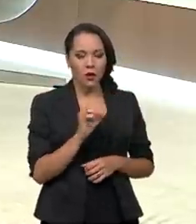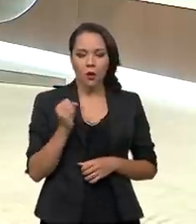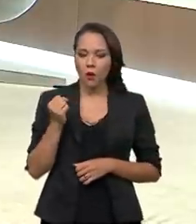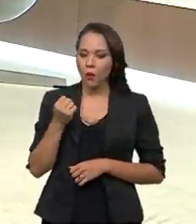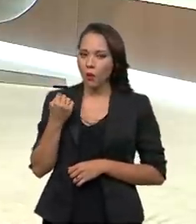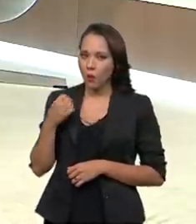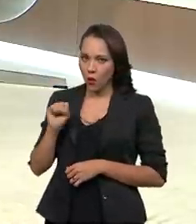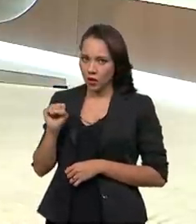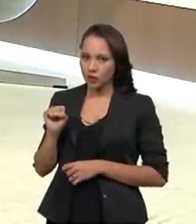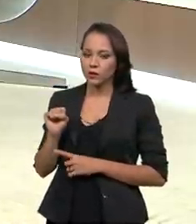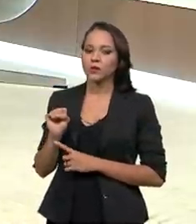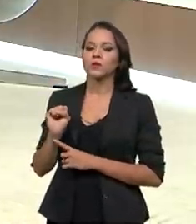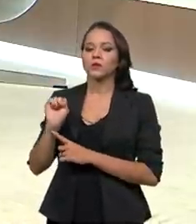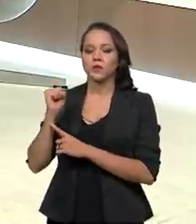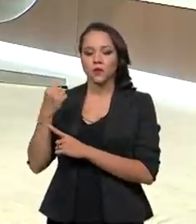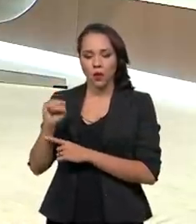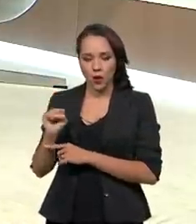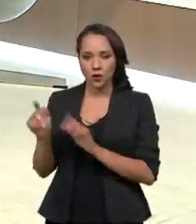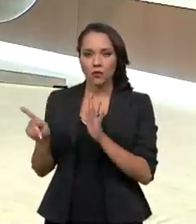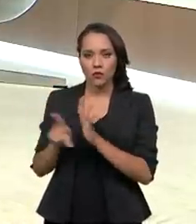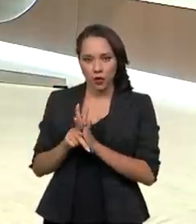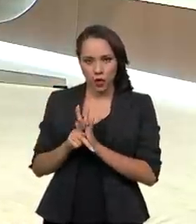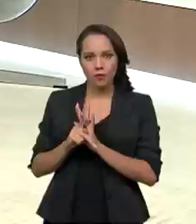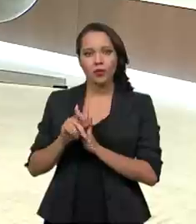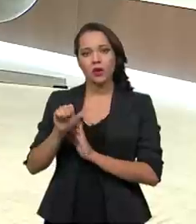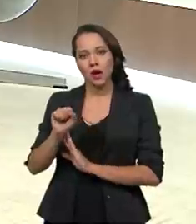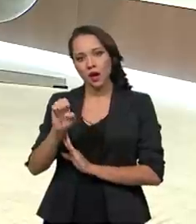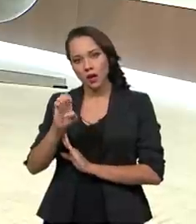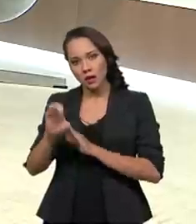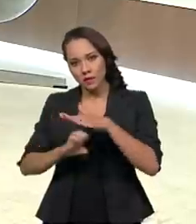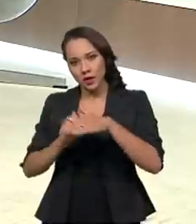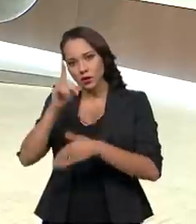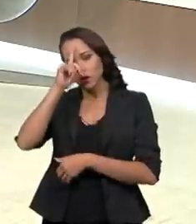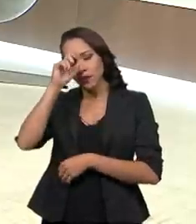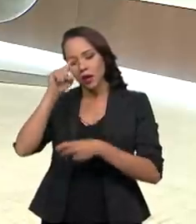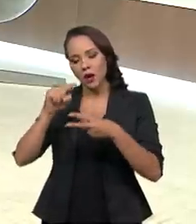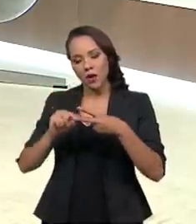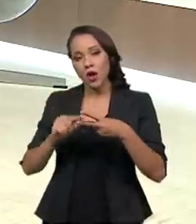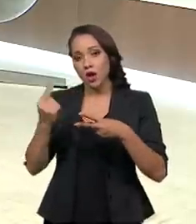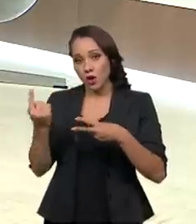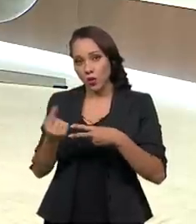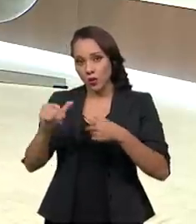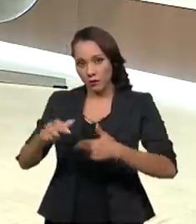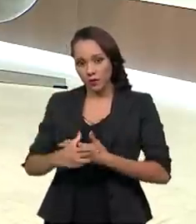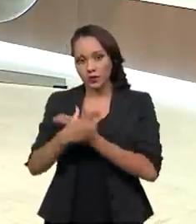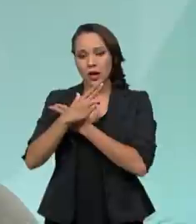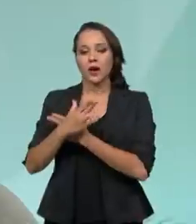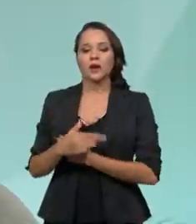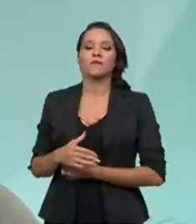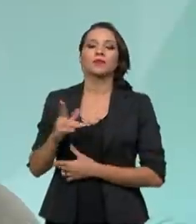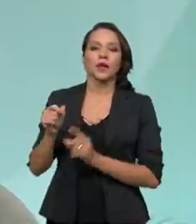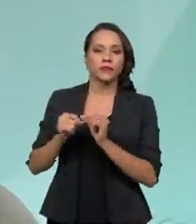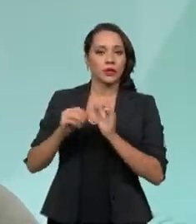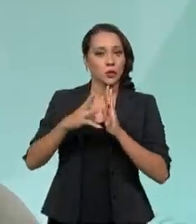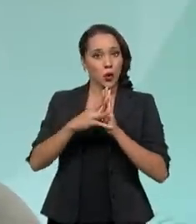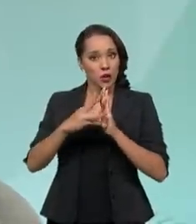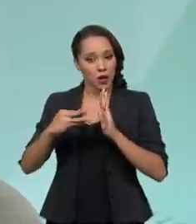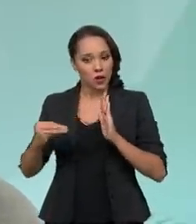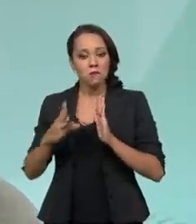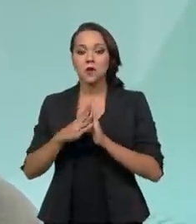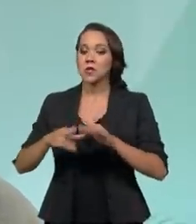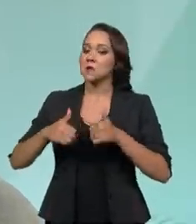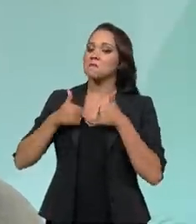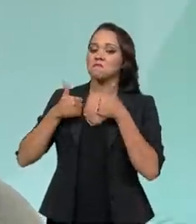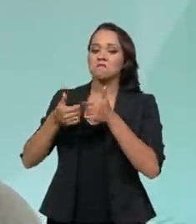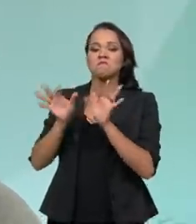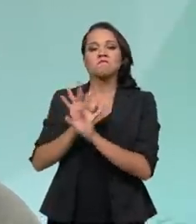Oito? Oito da EBSER. E um da Força Aérea. Dentro dos 40, esse recorte. Fizemos um piloto, funcionou muito bem,